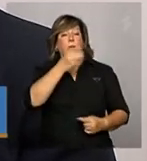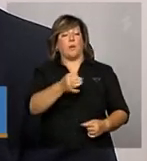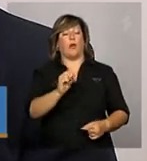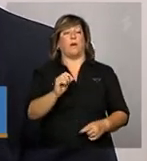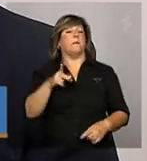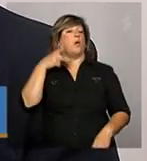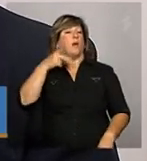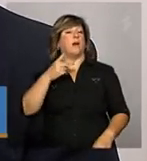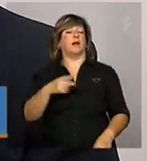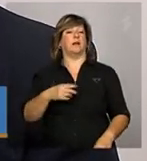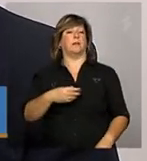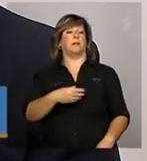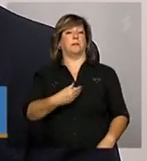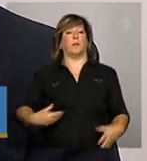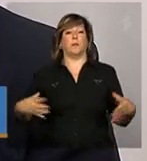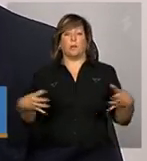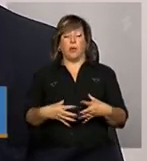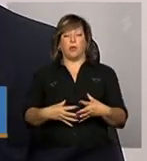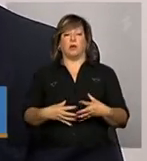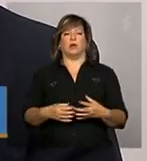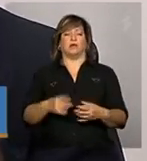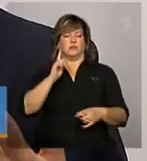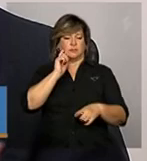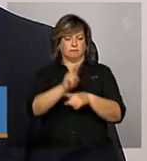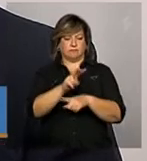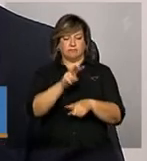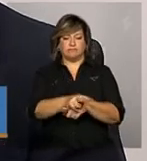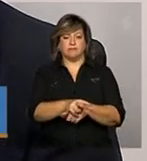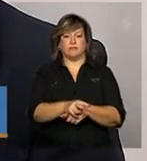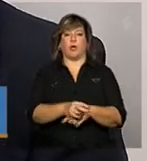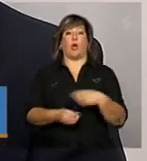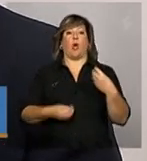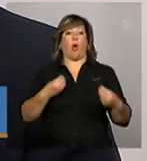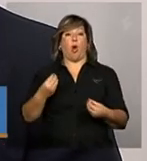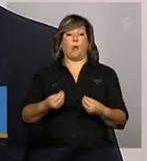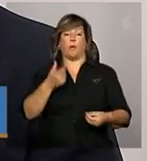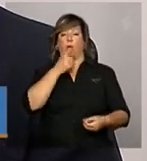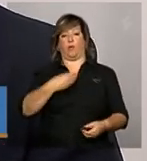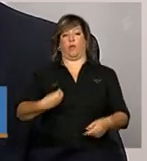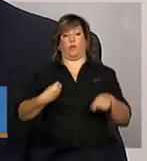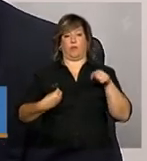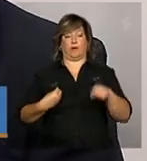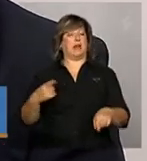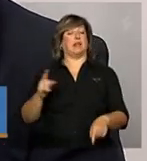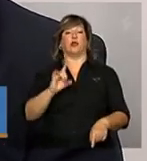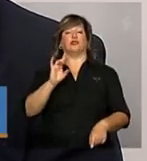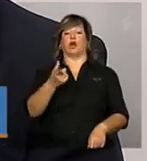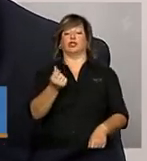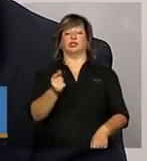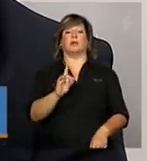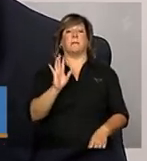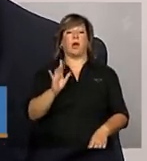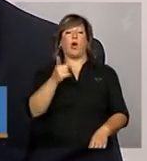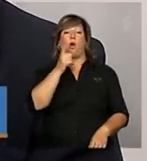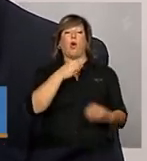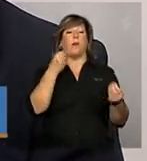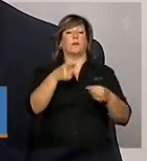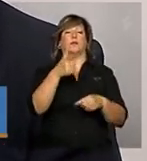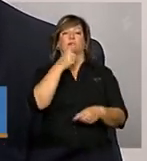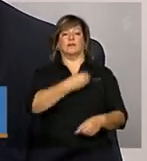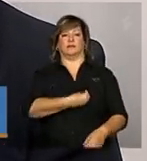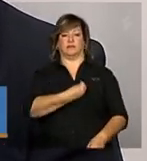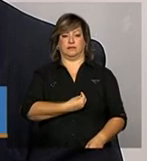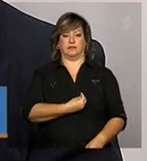acompanha a execução da política como um todo, não só a execução financeira. Esse Conselho é o Conselho Municipal ou